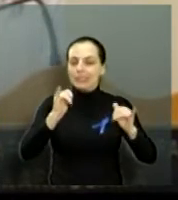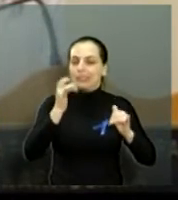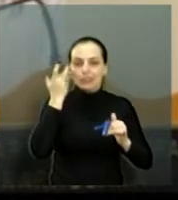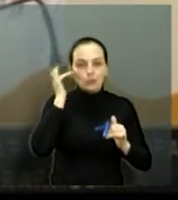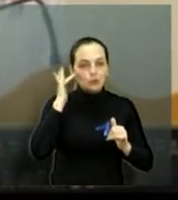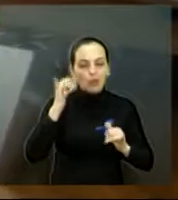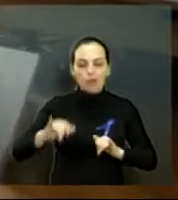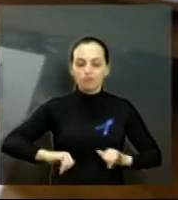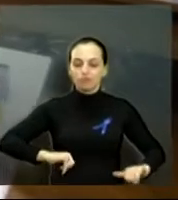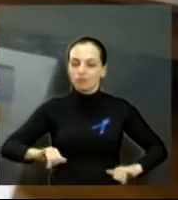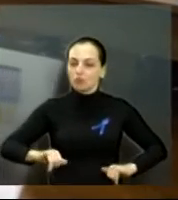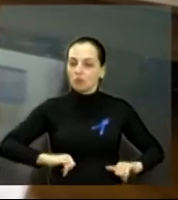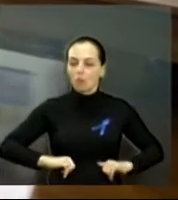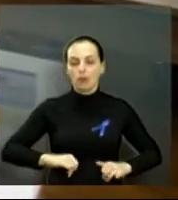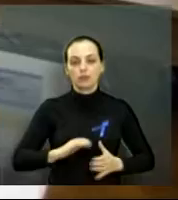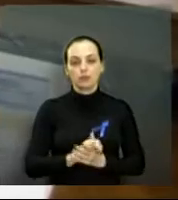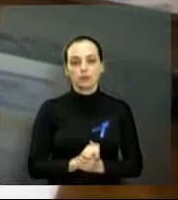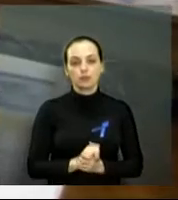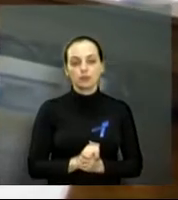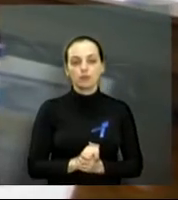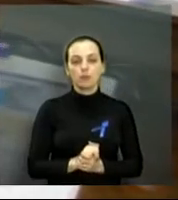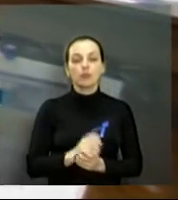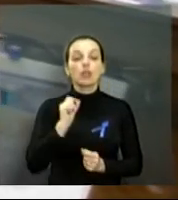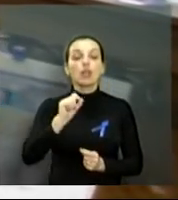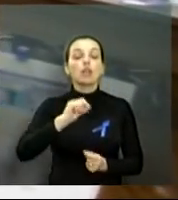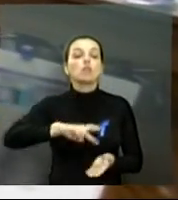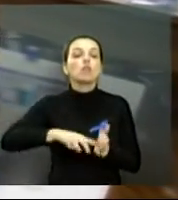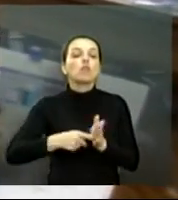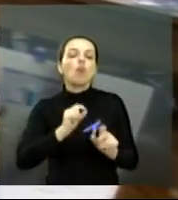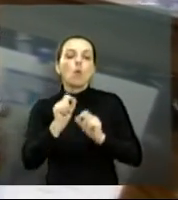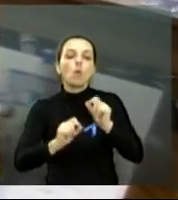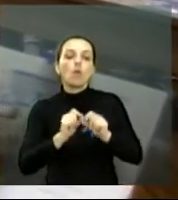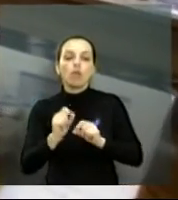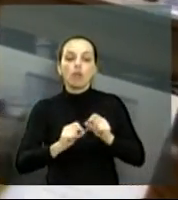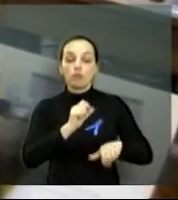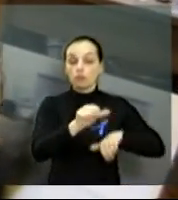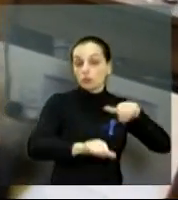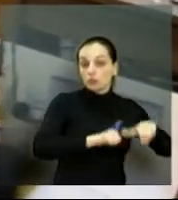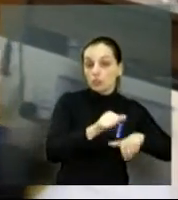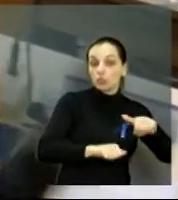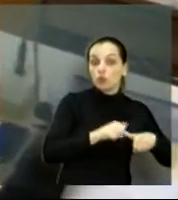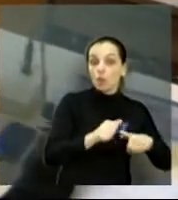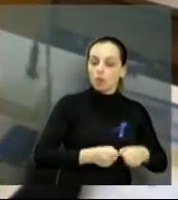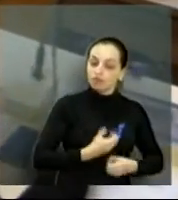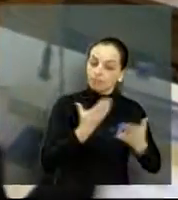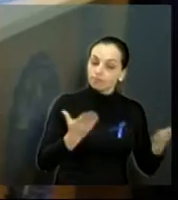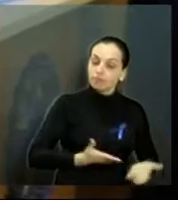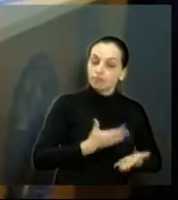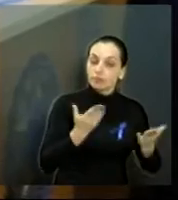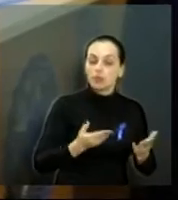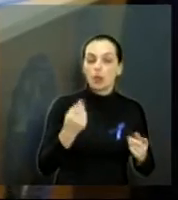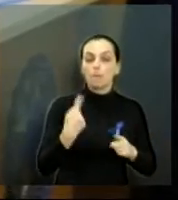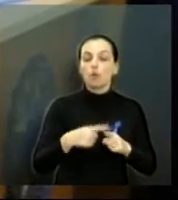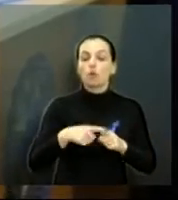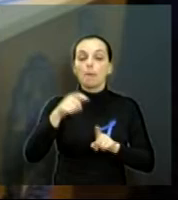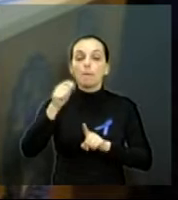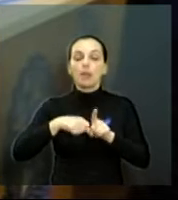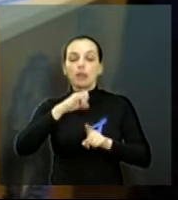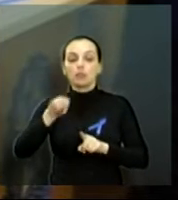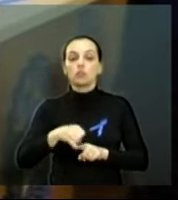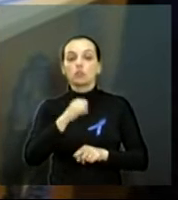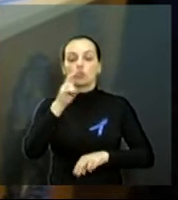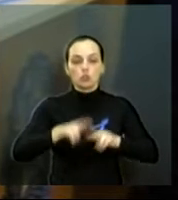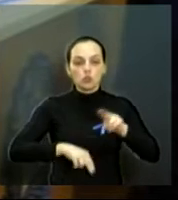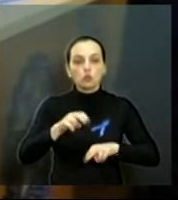é a nossa vida. A dor se transformou em inspiração. E em junho deste ano, foi sancionada a lei de autoria do